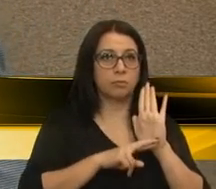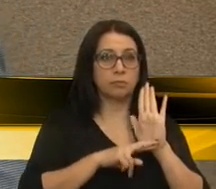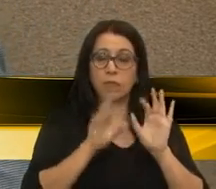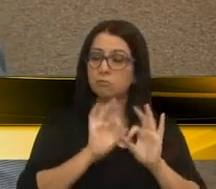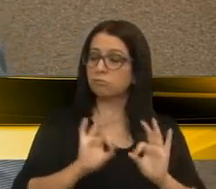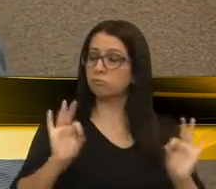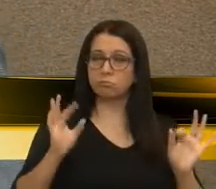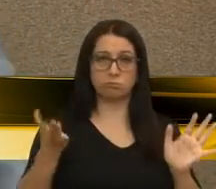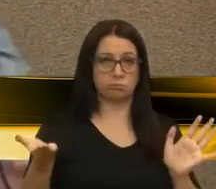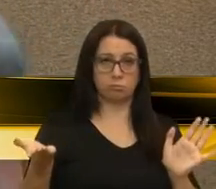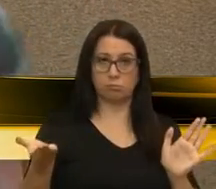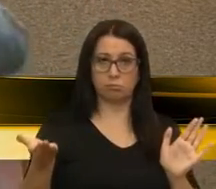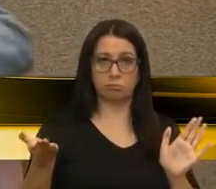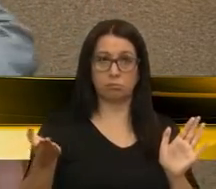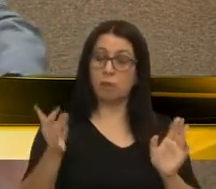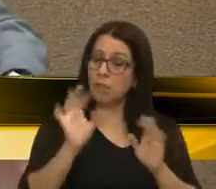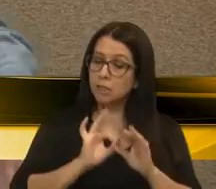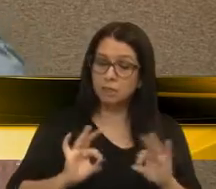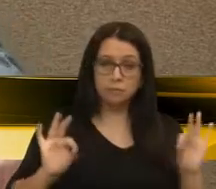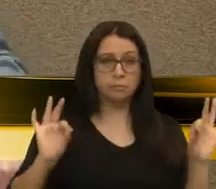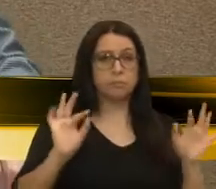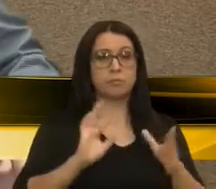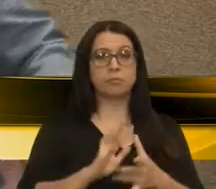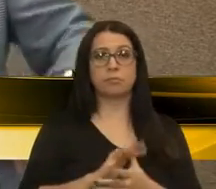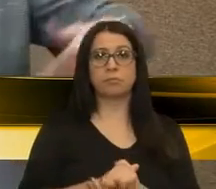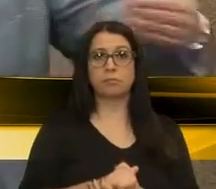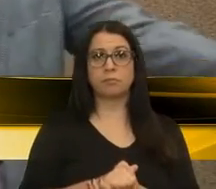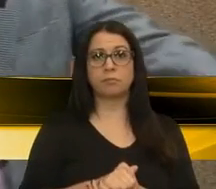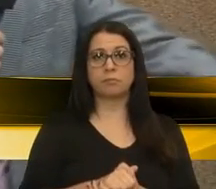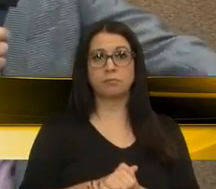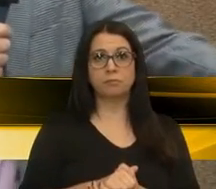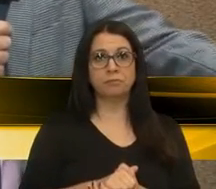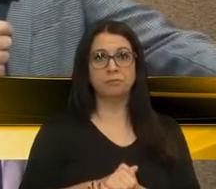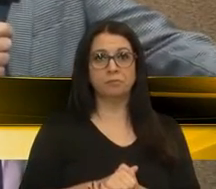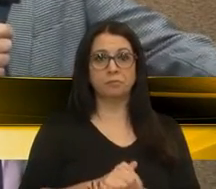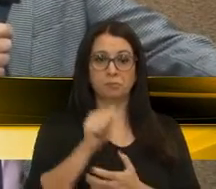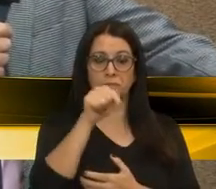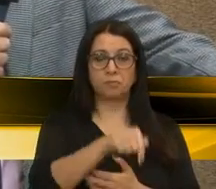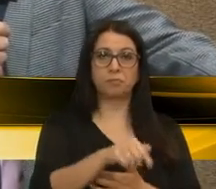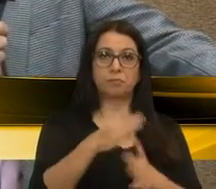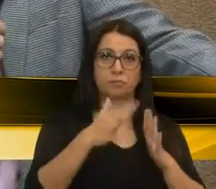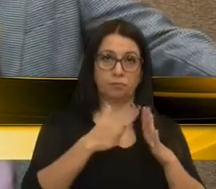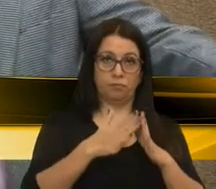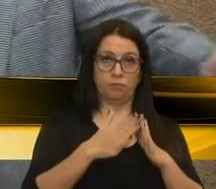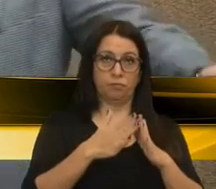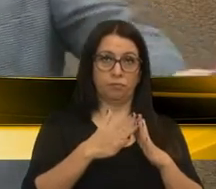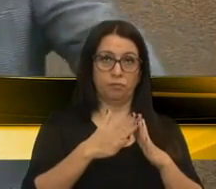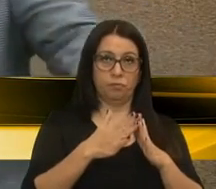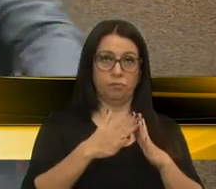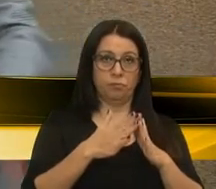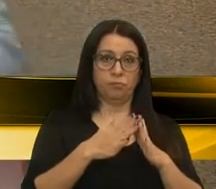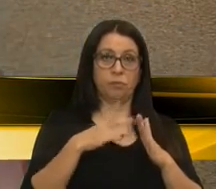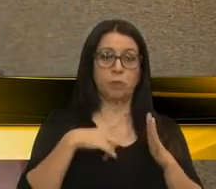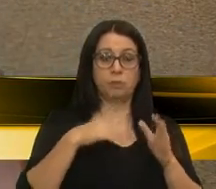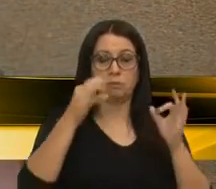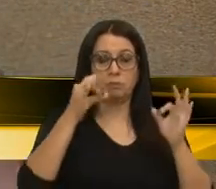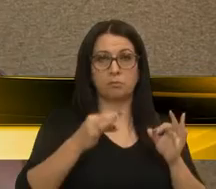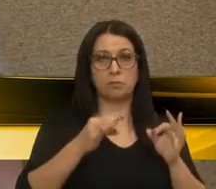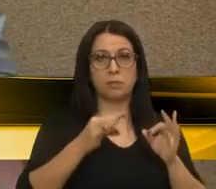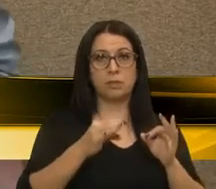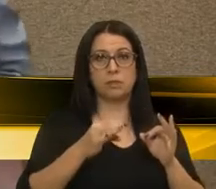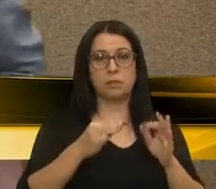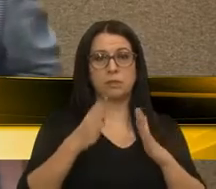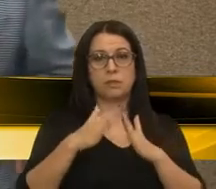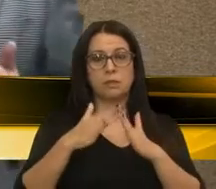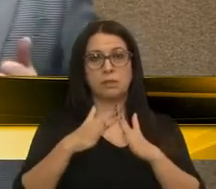simples, que é tão simples, envia para esta casa. Que eu tenho convicção e certeza que esta